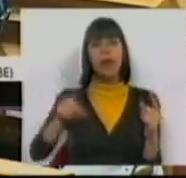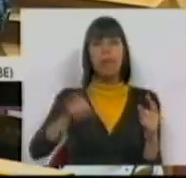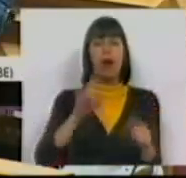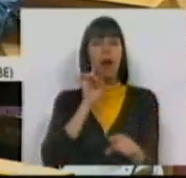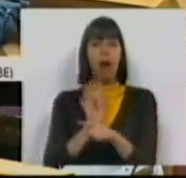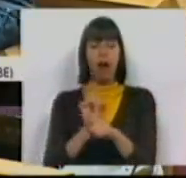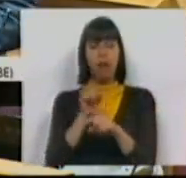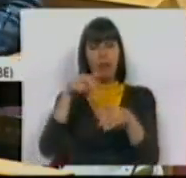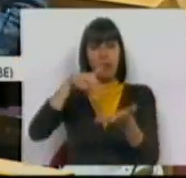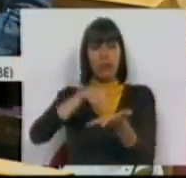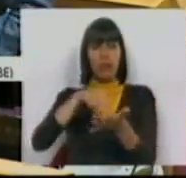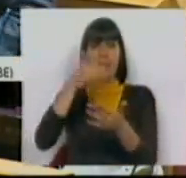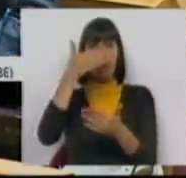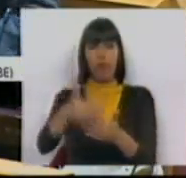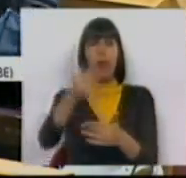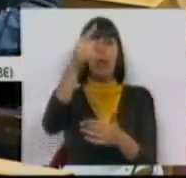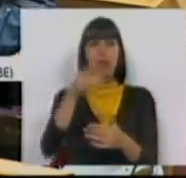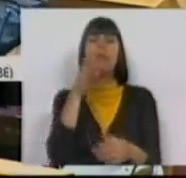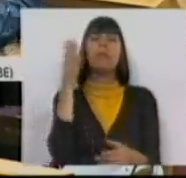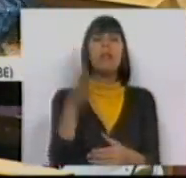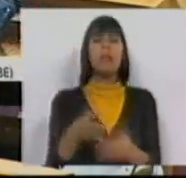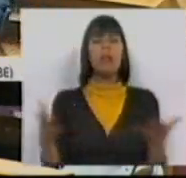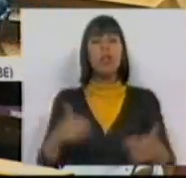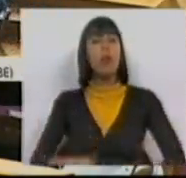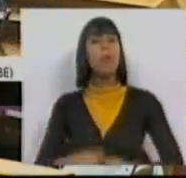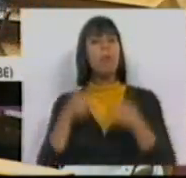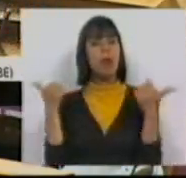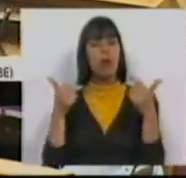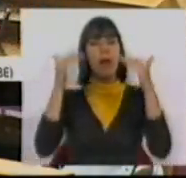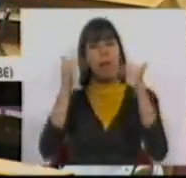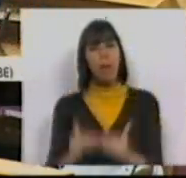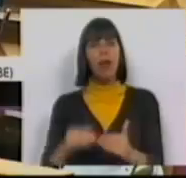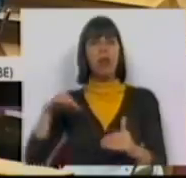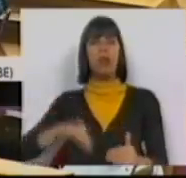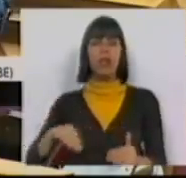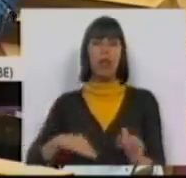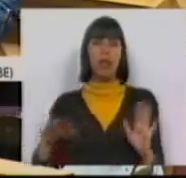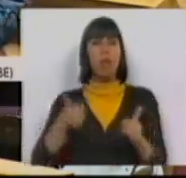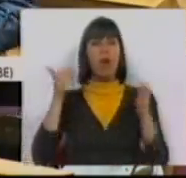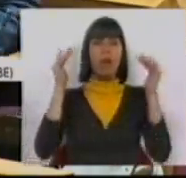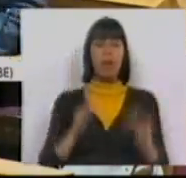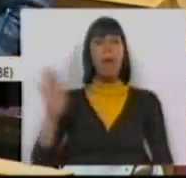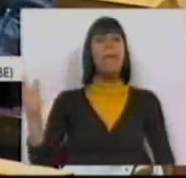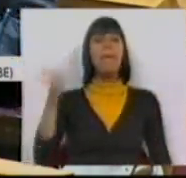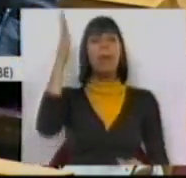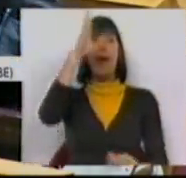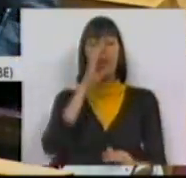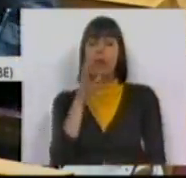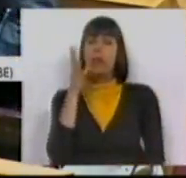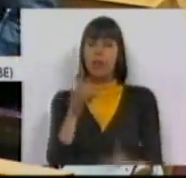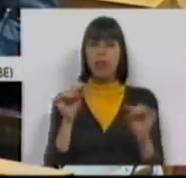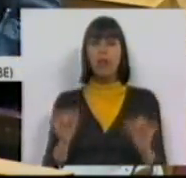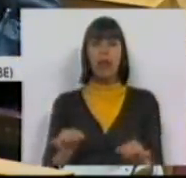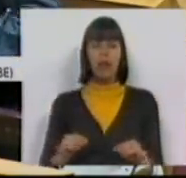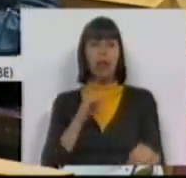naquela bancada, disse que o melhor era baixar salários. O Sr. Primeiro-Ministro disse